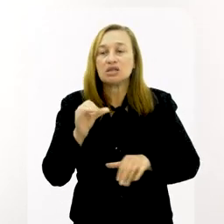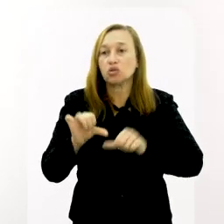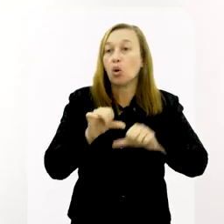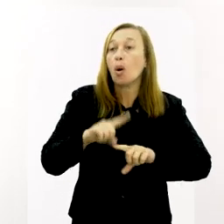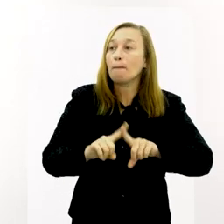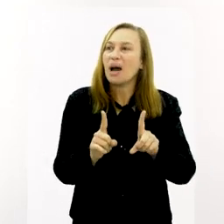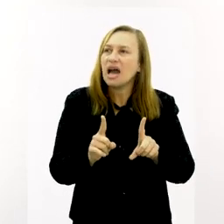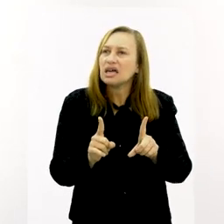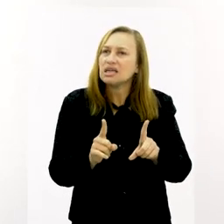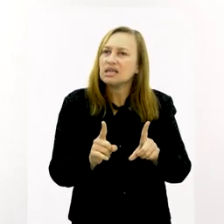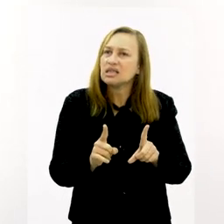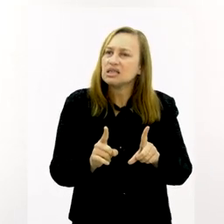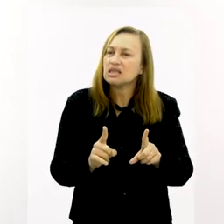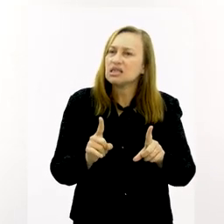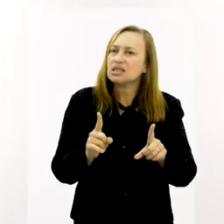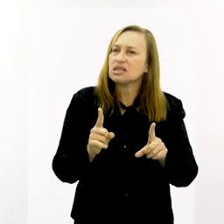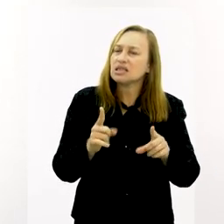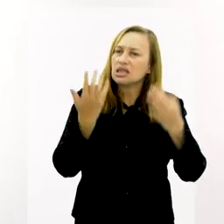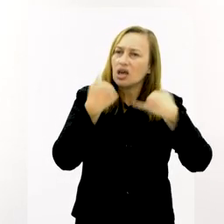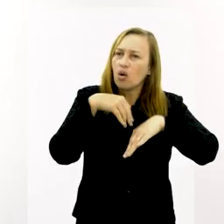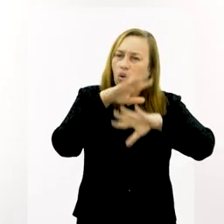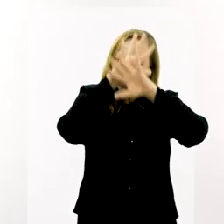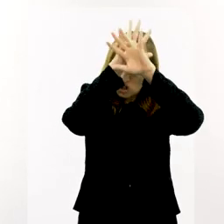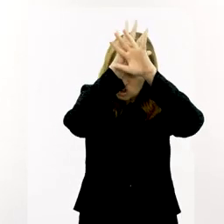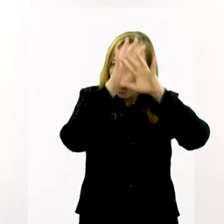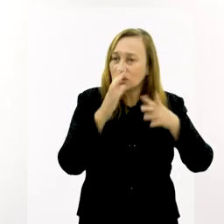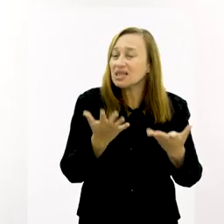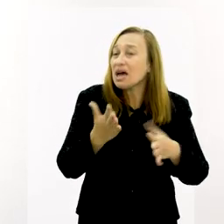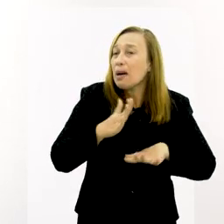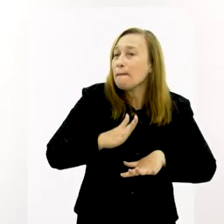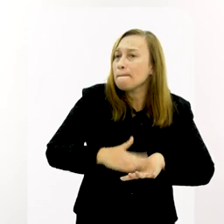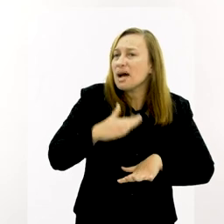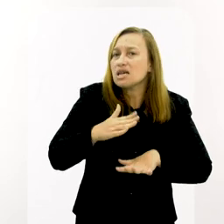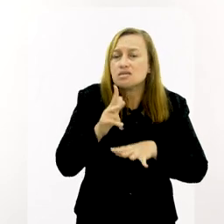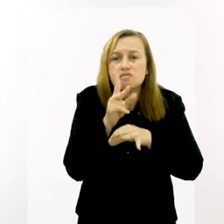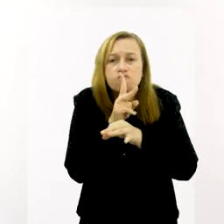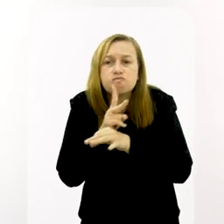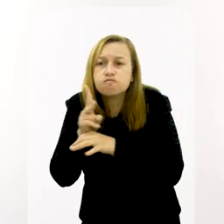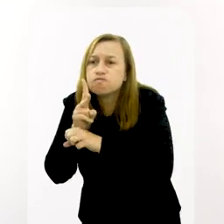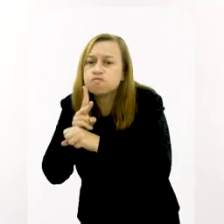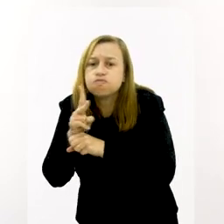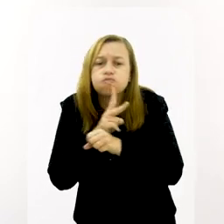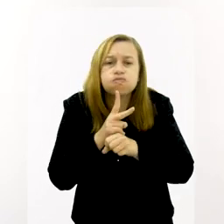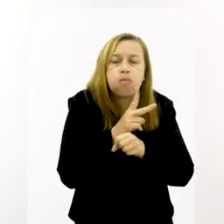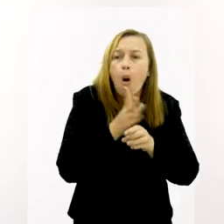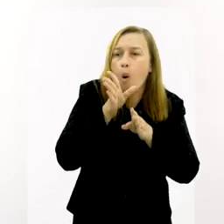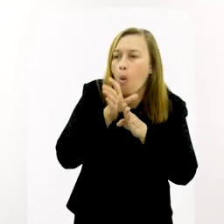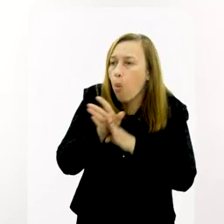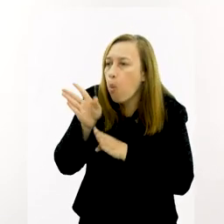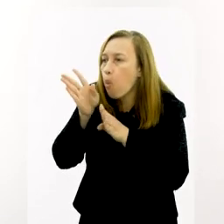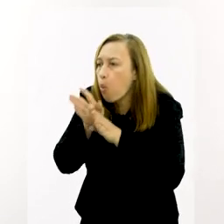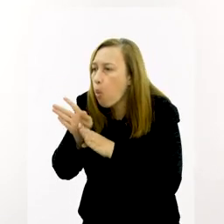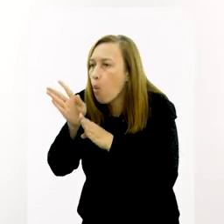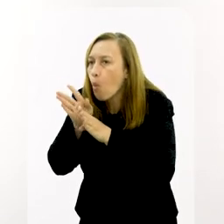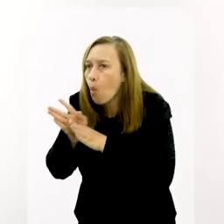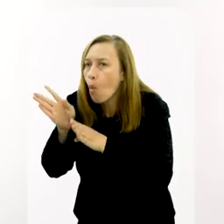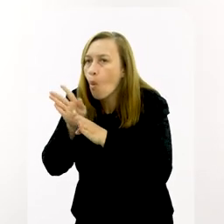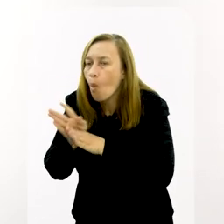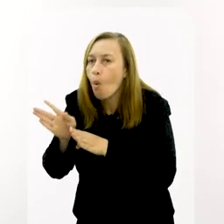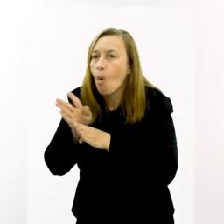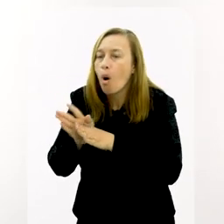se mudou, mas era um dos orixás, uma das entidades mais procurada para